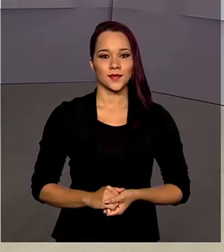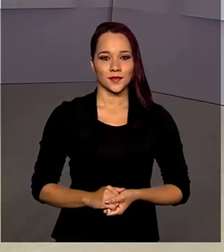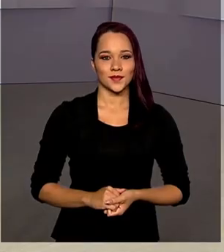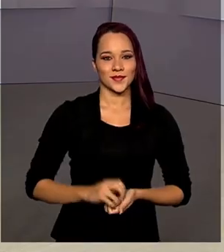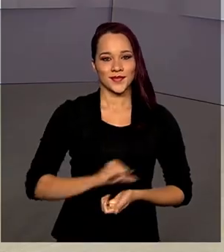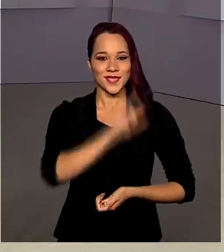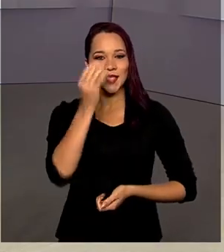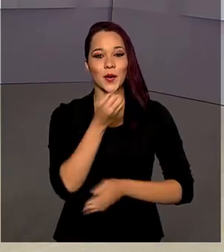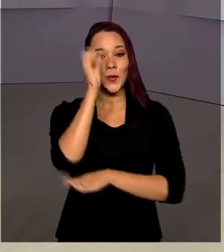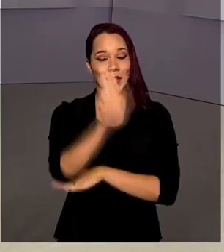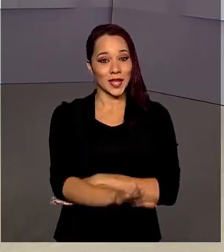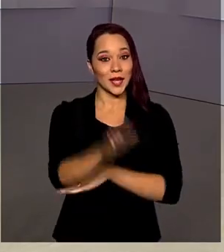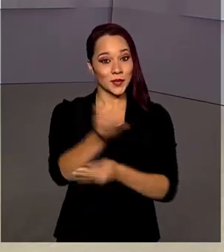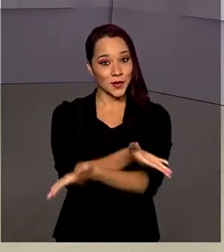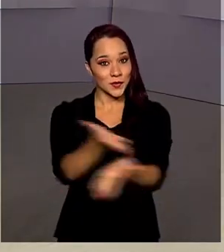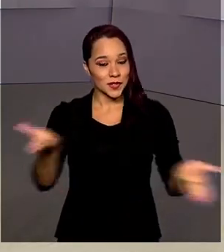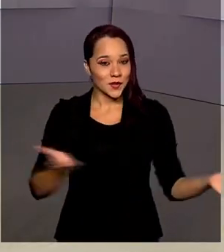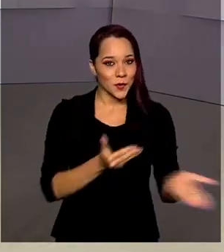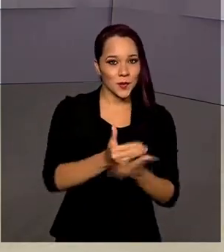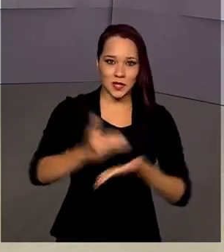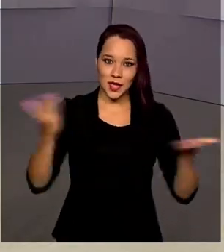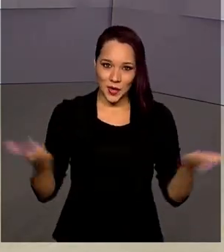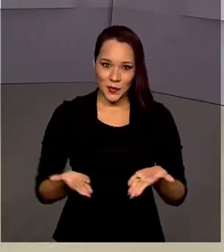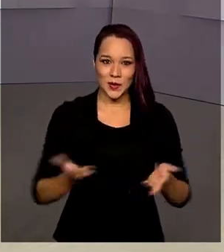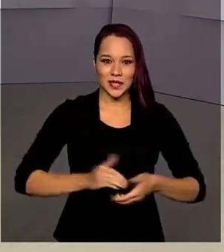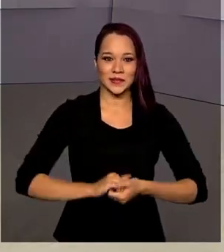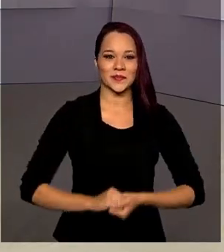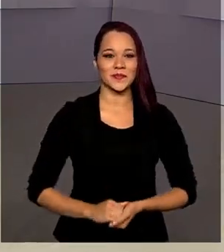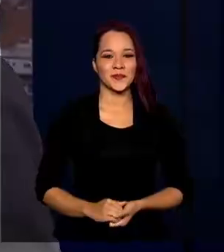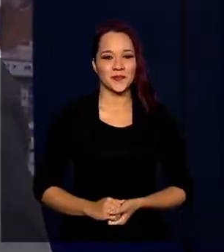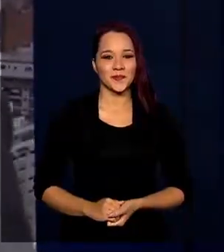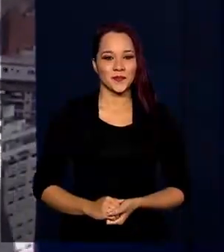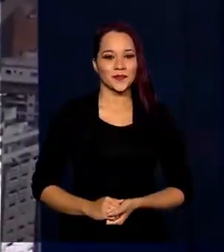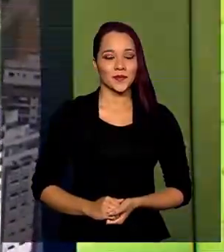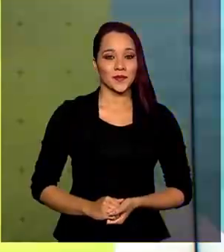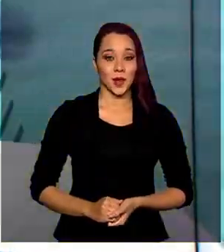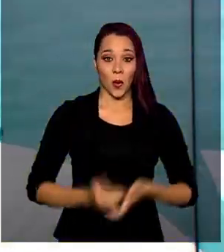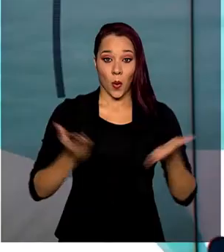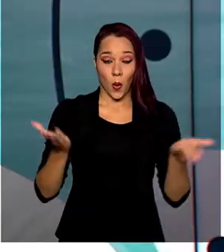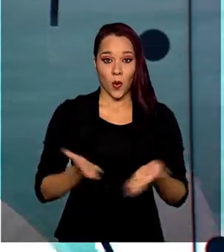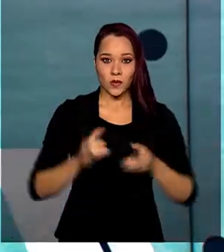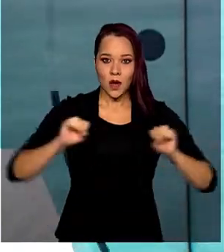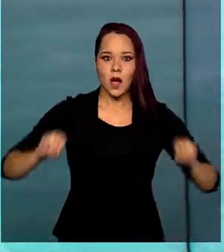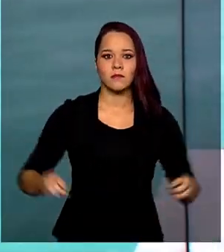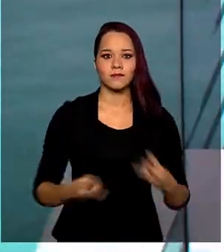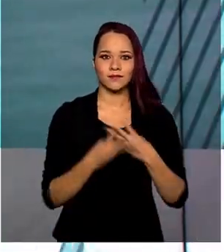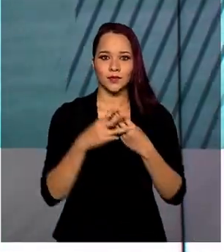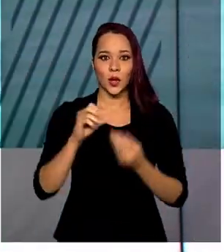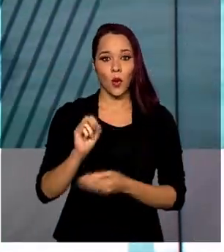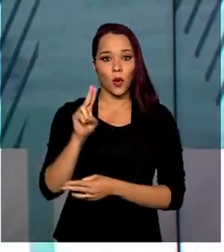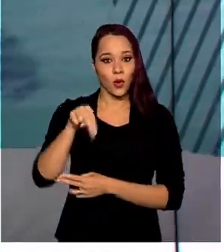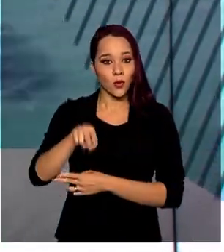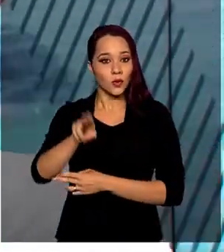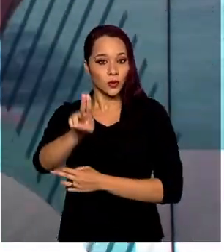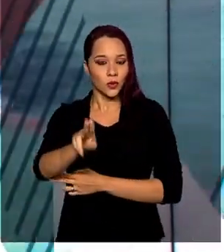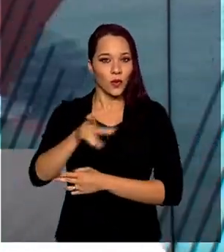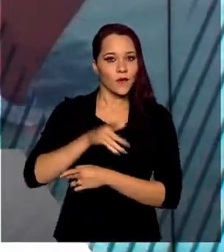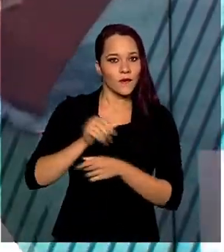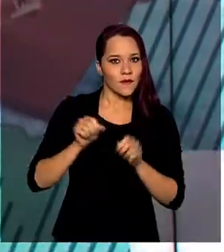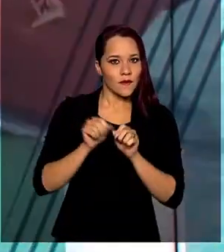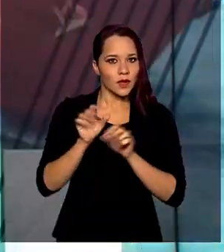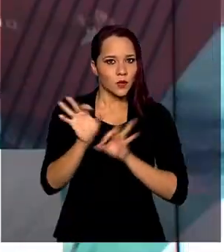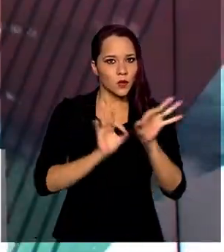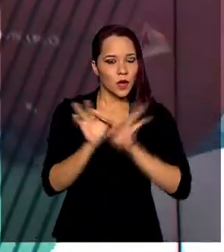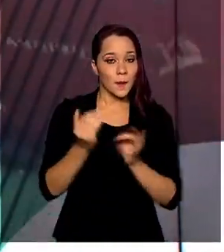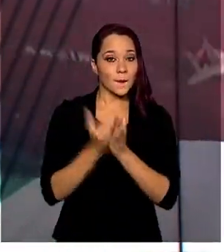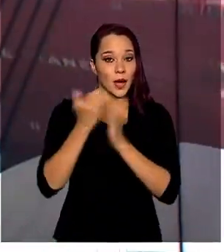Olá, boa tarde para você. Estamos no ar com o governo agora. Hoje a Organização das Nações Unidas realiza mais